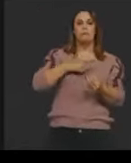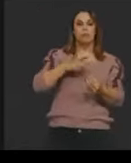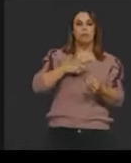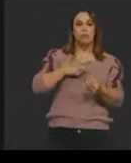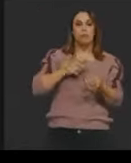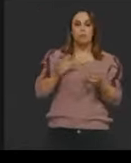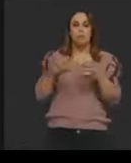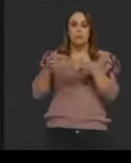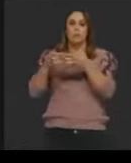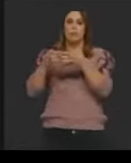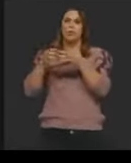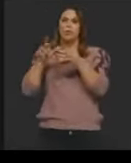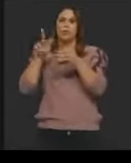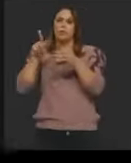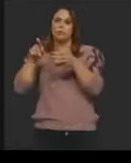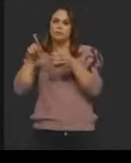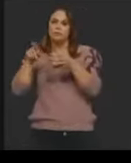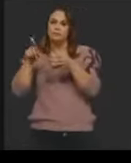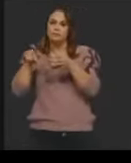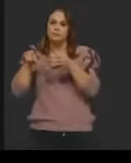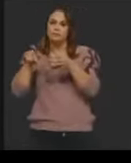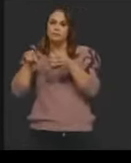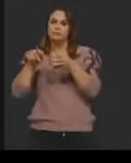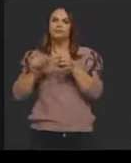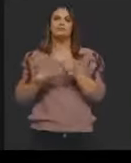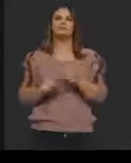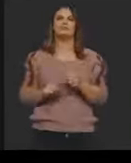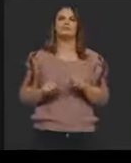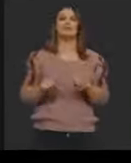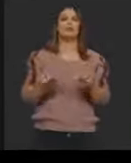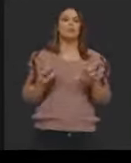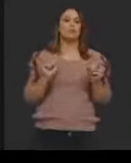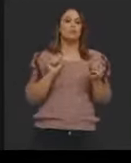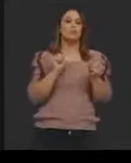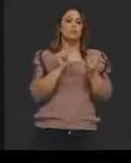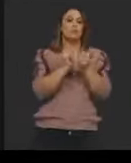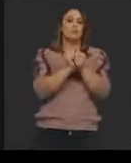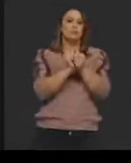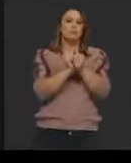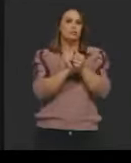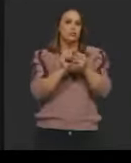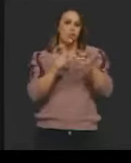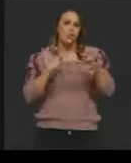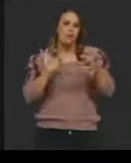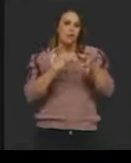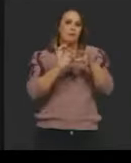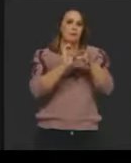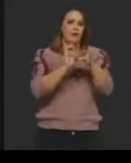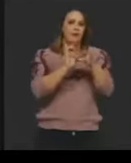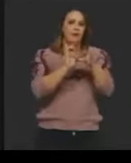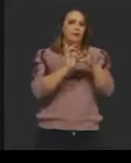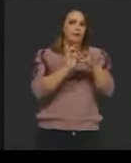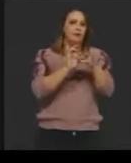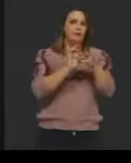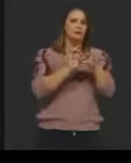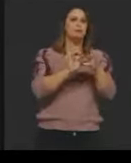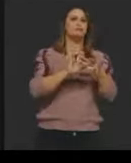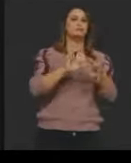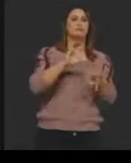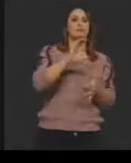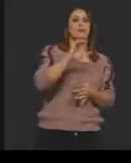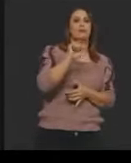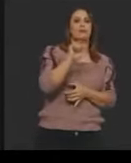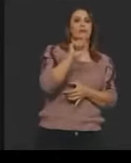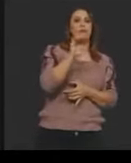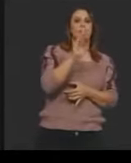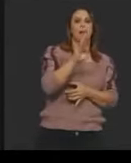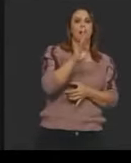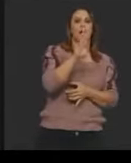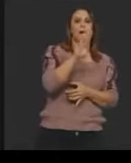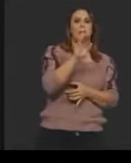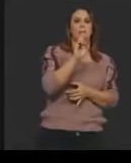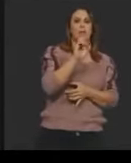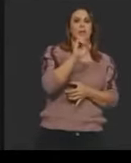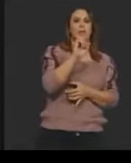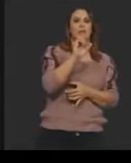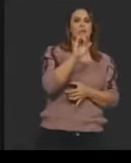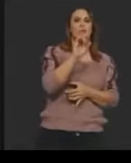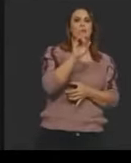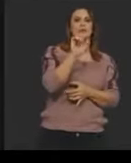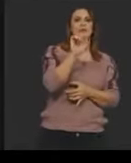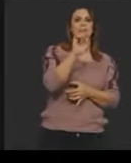aparecendo, junto, ligado a um carboidrato, que no caso é uma pentose.